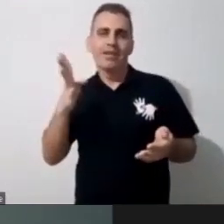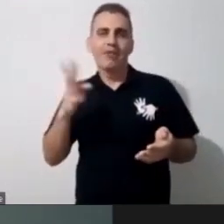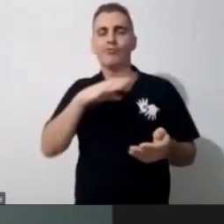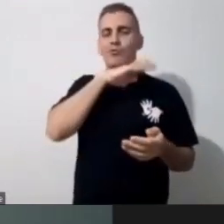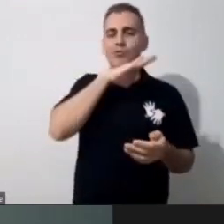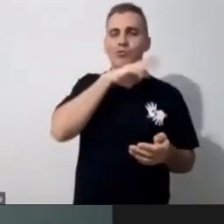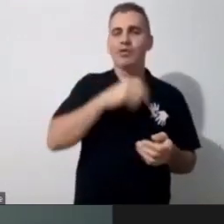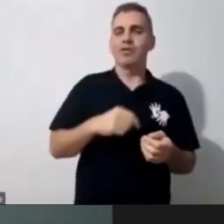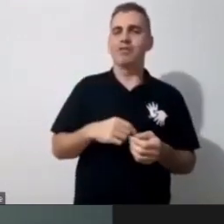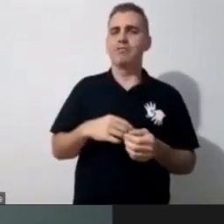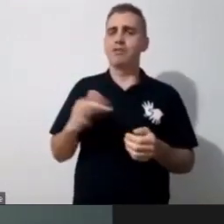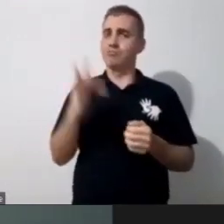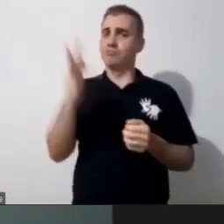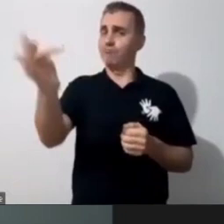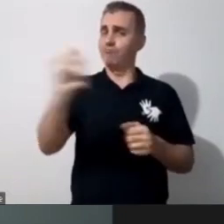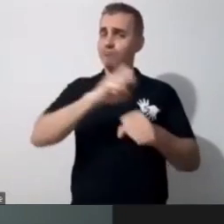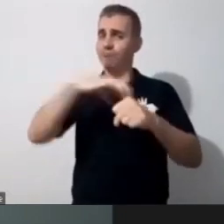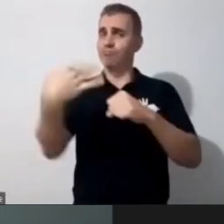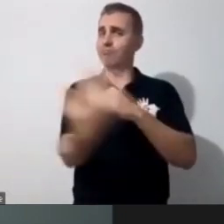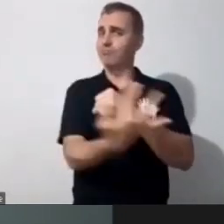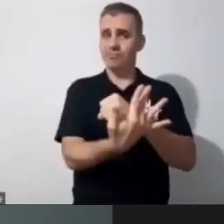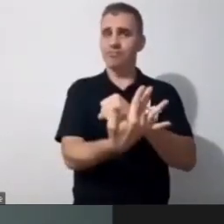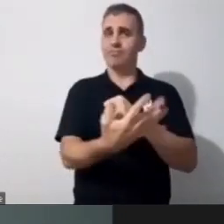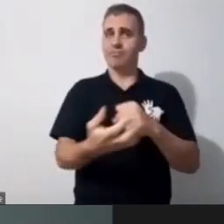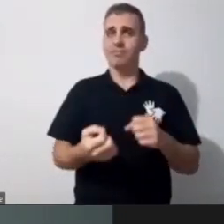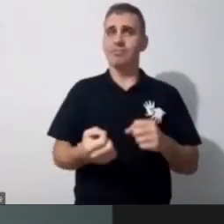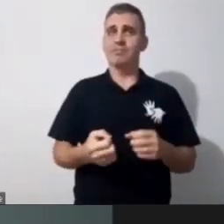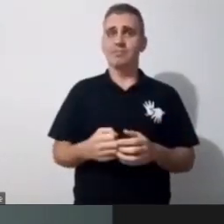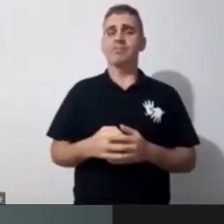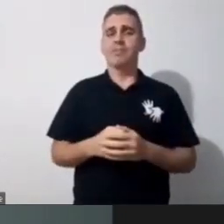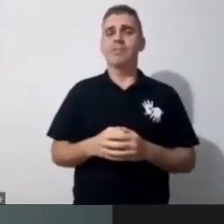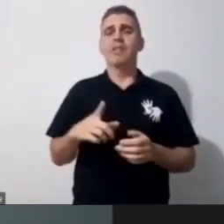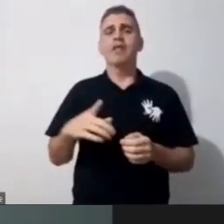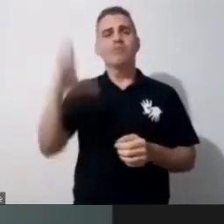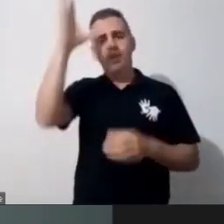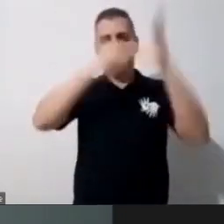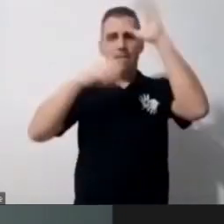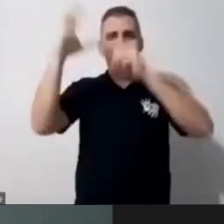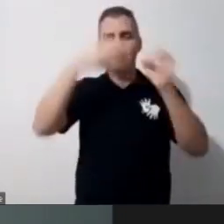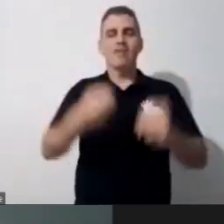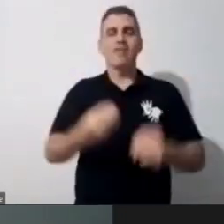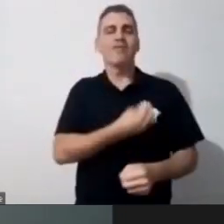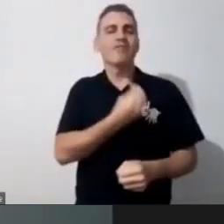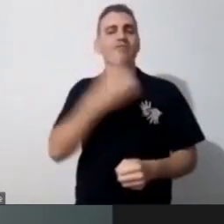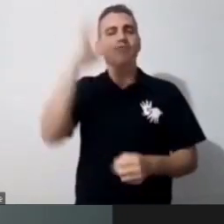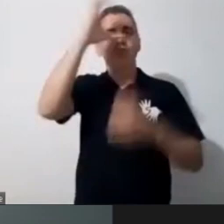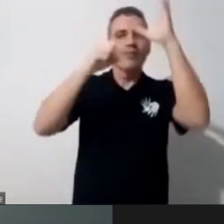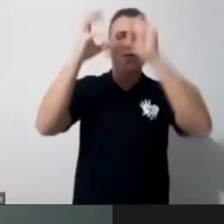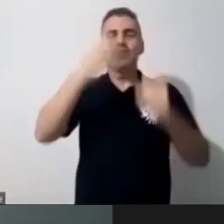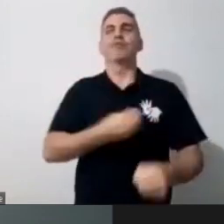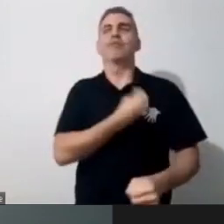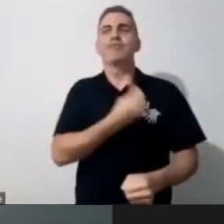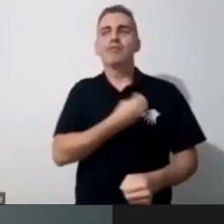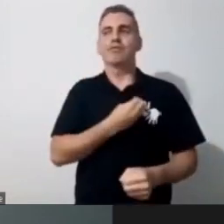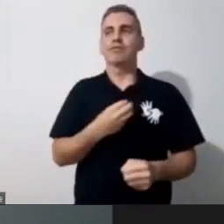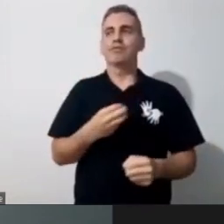um pós-pandemia, porque é algo que a gente também vai estar aprendendo, vai estar aprendendo, vivendo, né, então como tudo na educação.